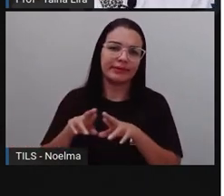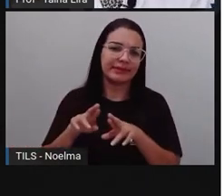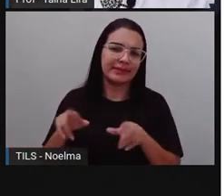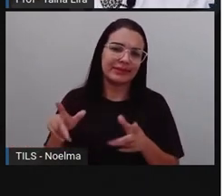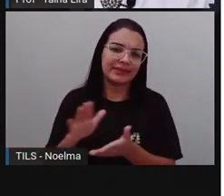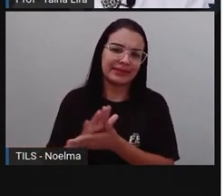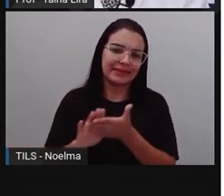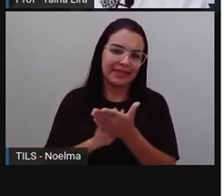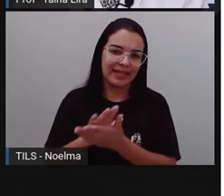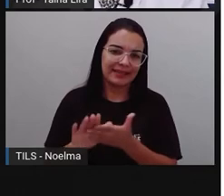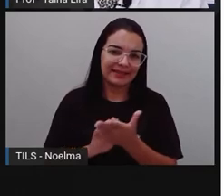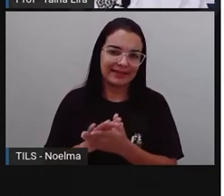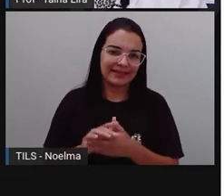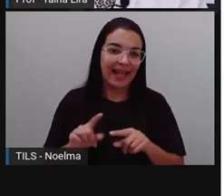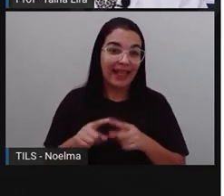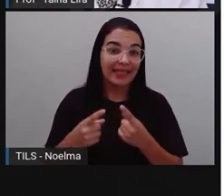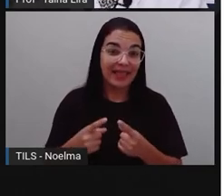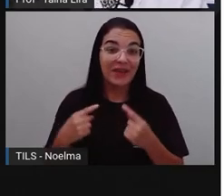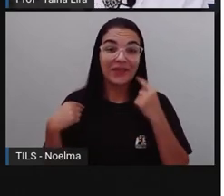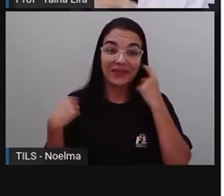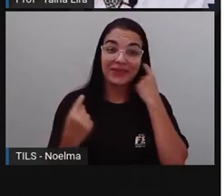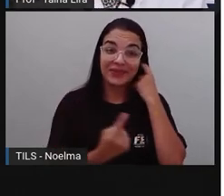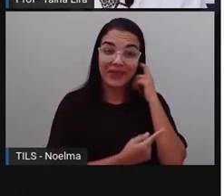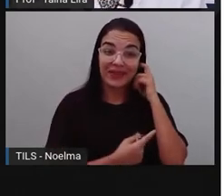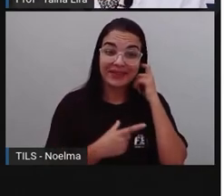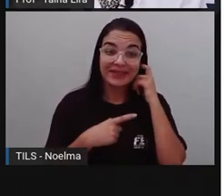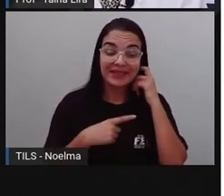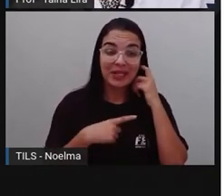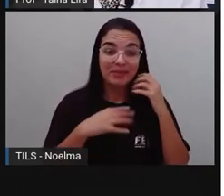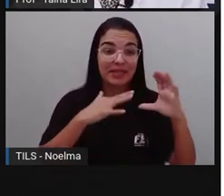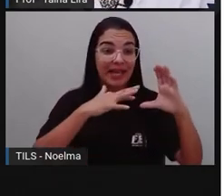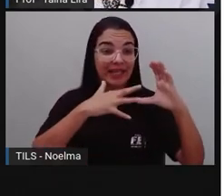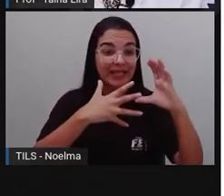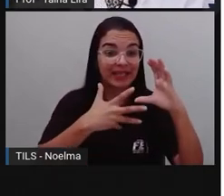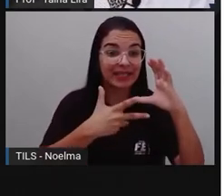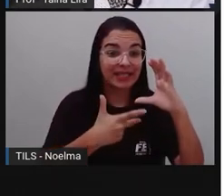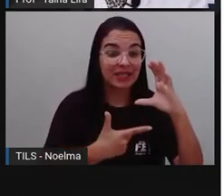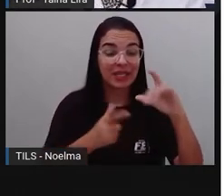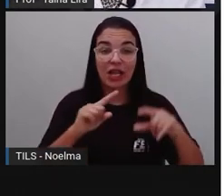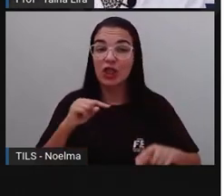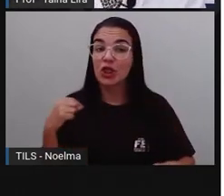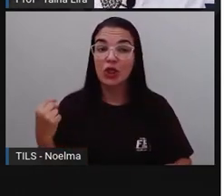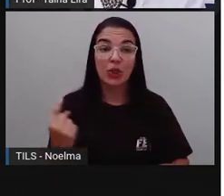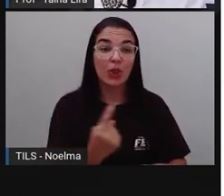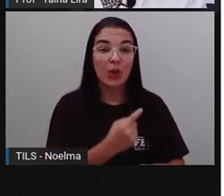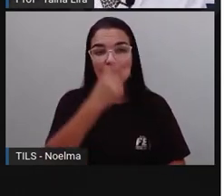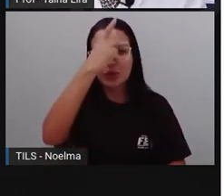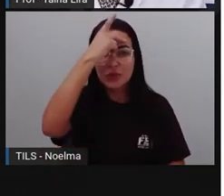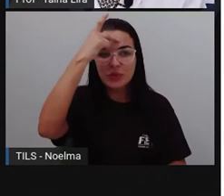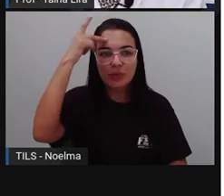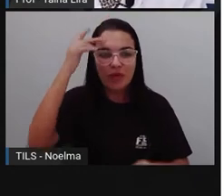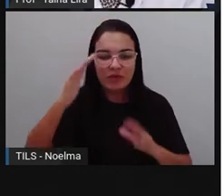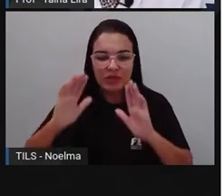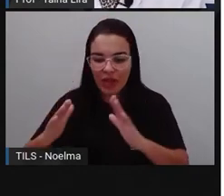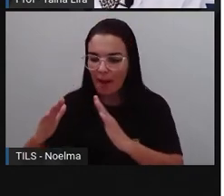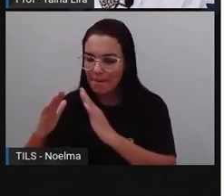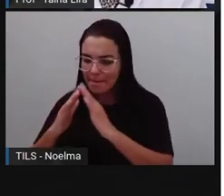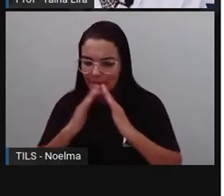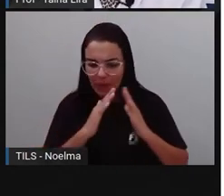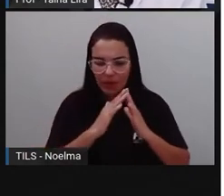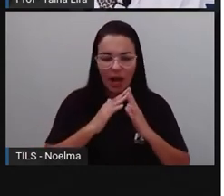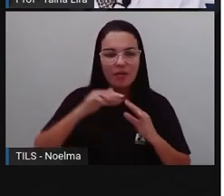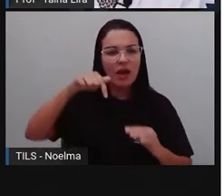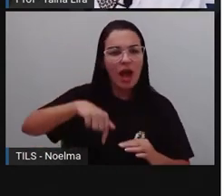nós temos as características de todos os povos, não é verdade, que habitaram o Brasil, que